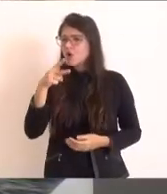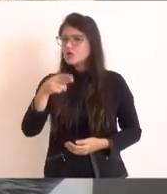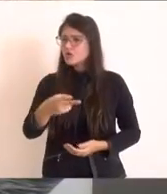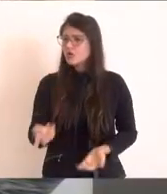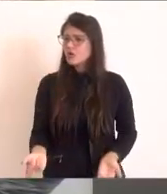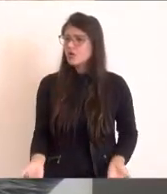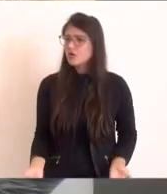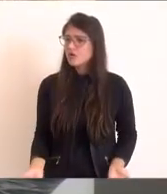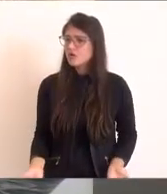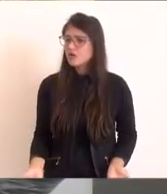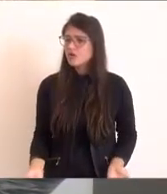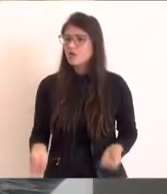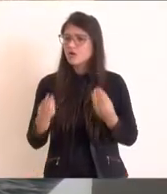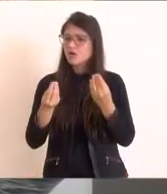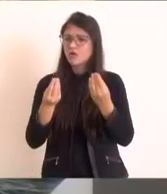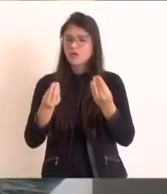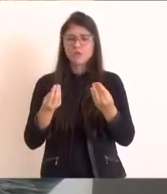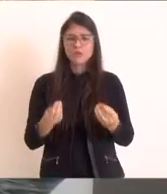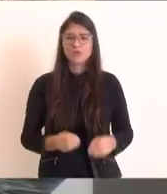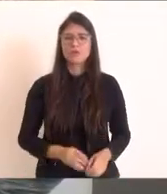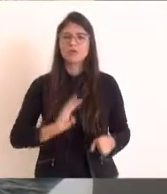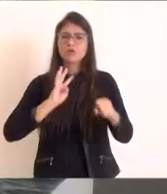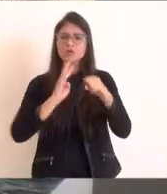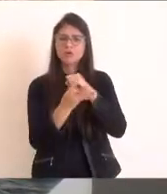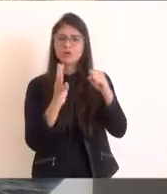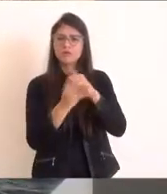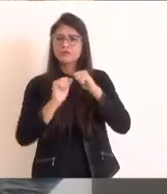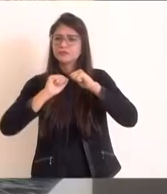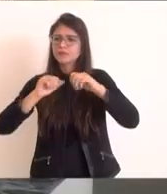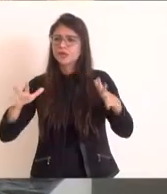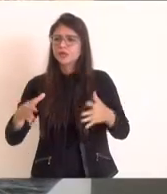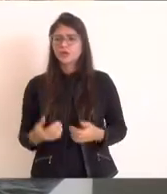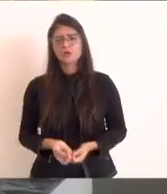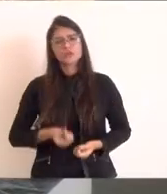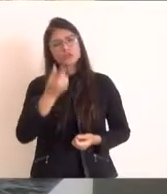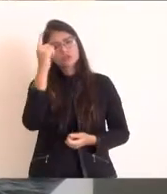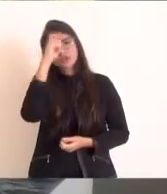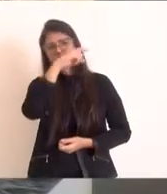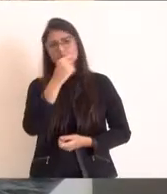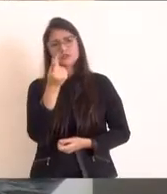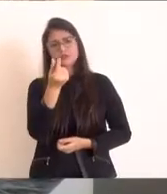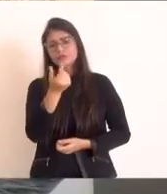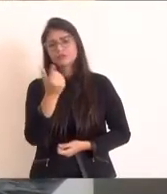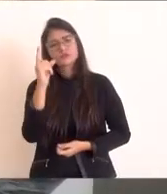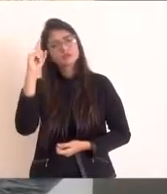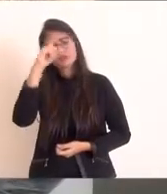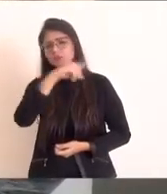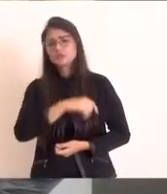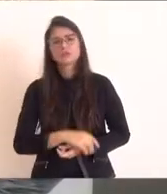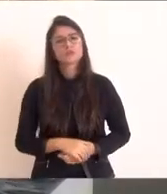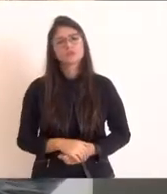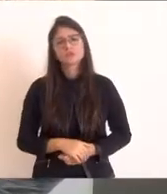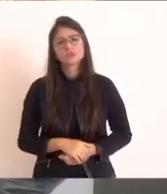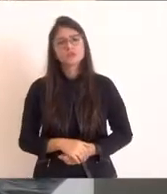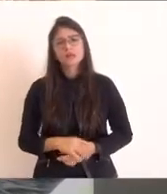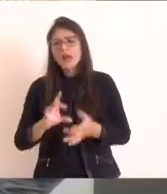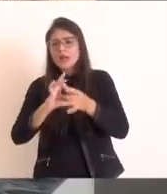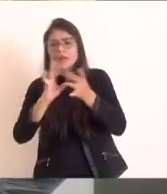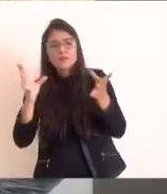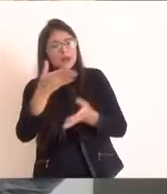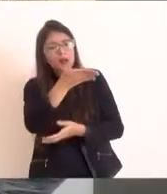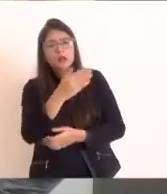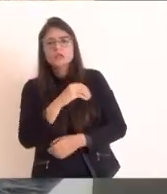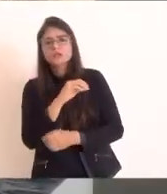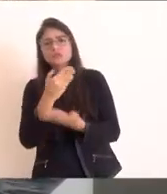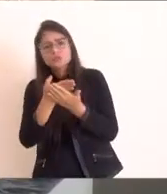imposta pela pandemia, hoje não pode fazer a liberação dos estudantes. E nós estamos num momento muito